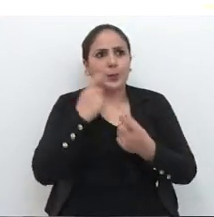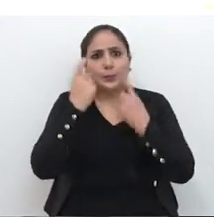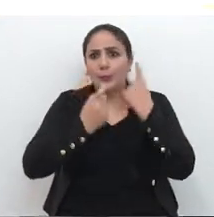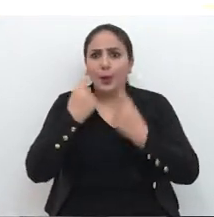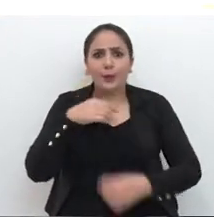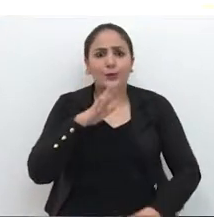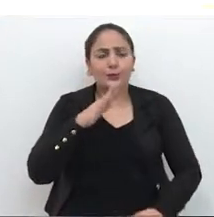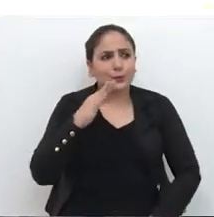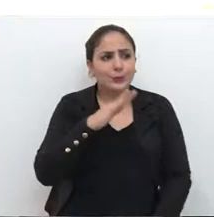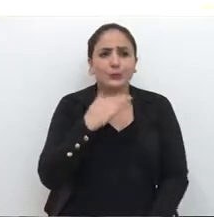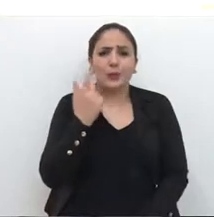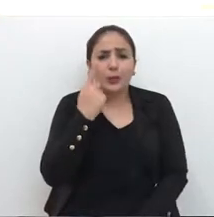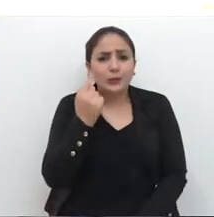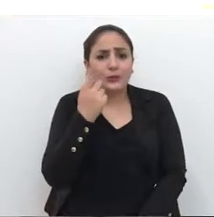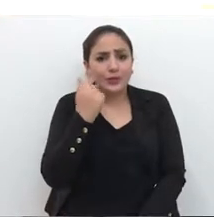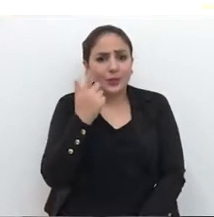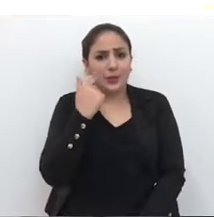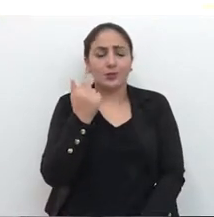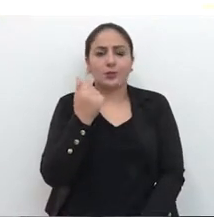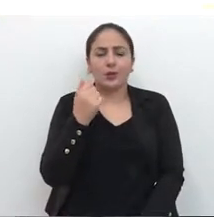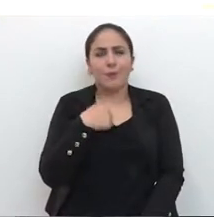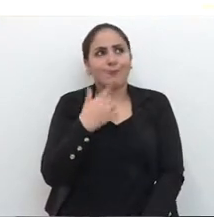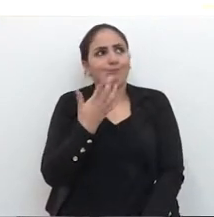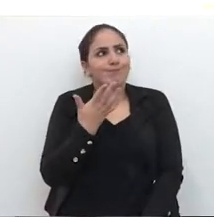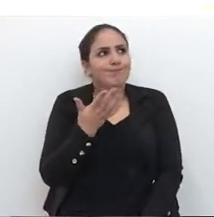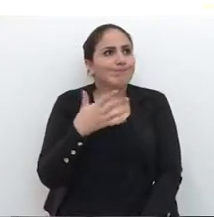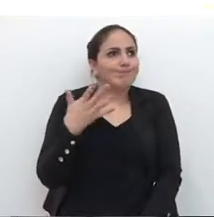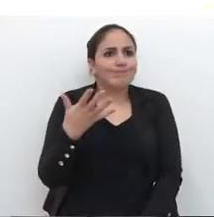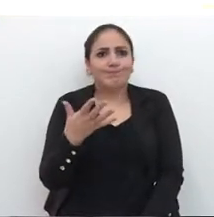preocupado, chorando, e a gente fica com o coração na mão,